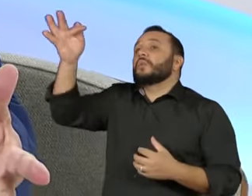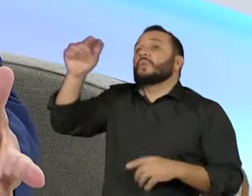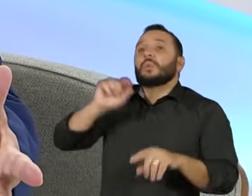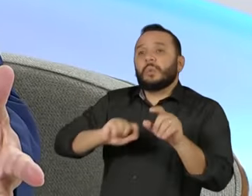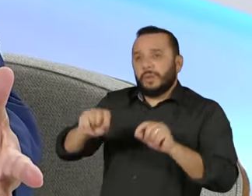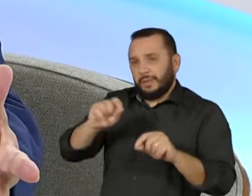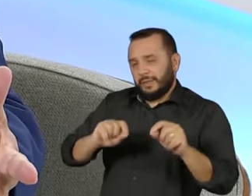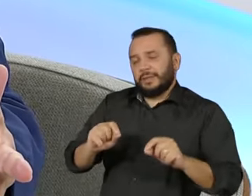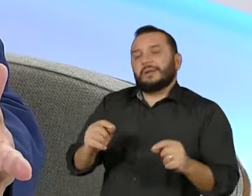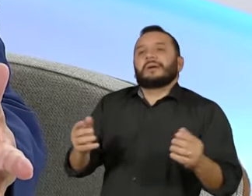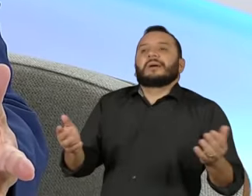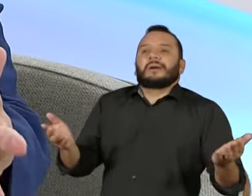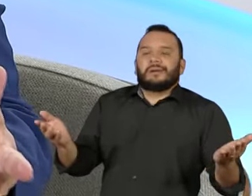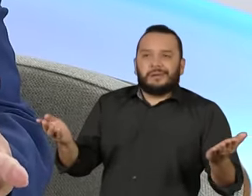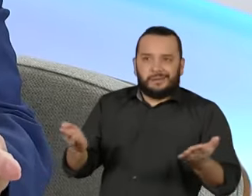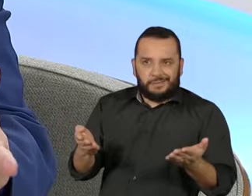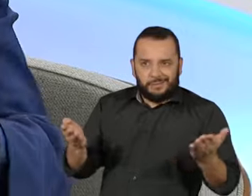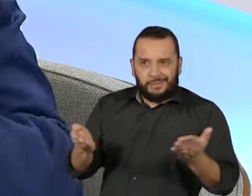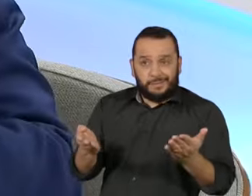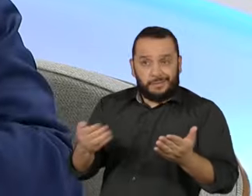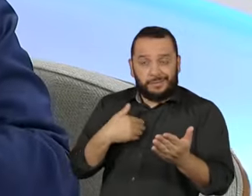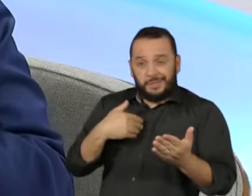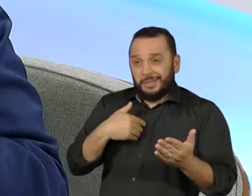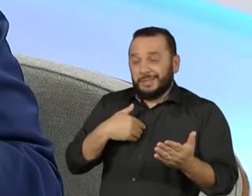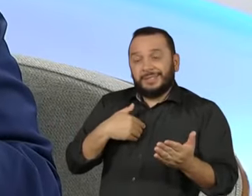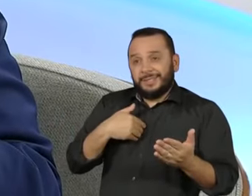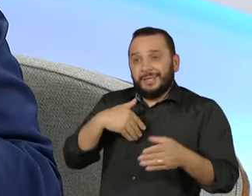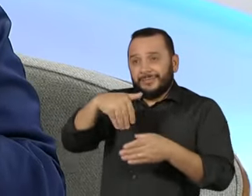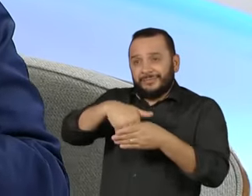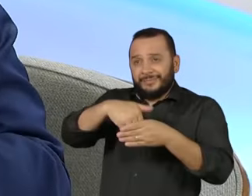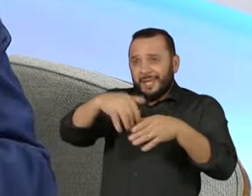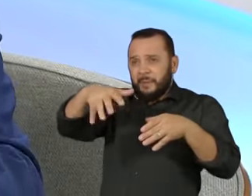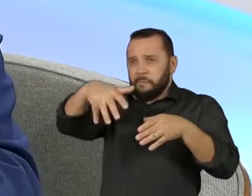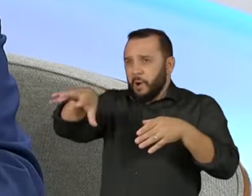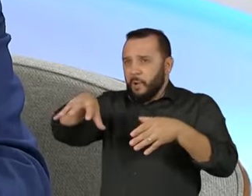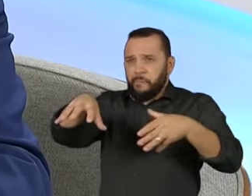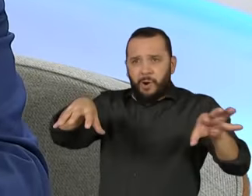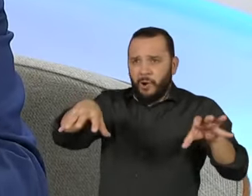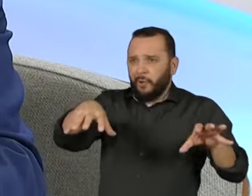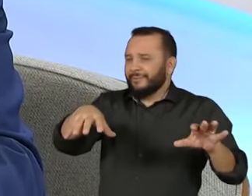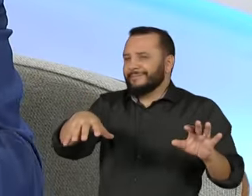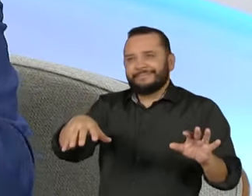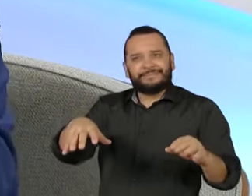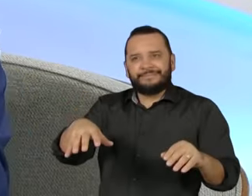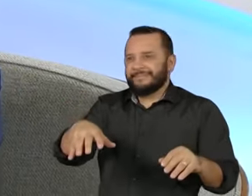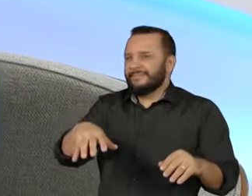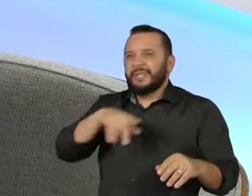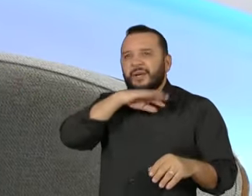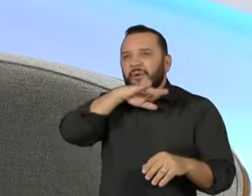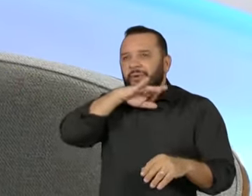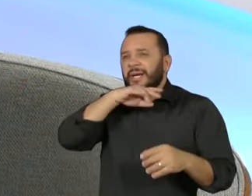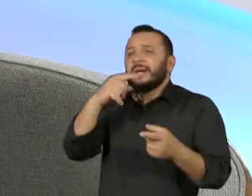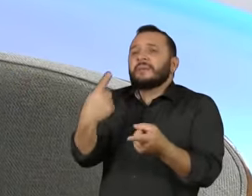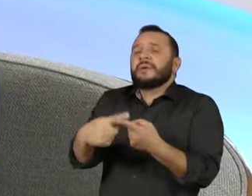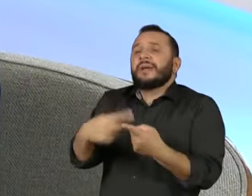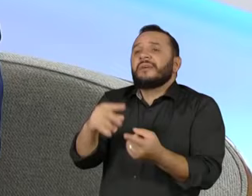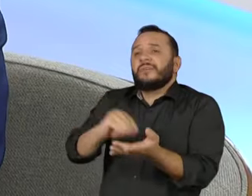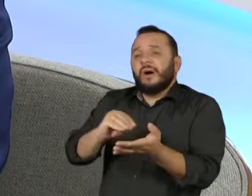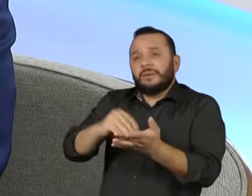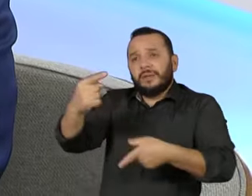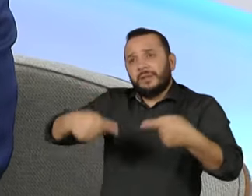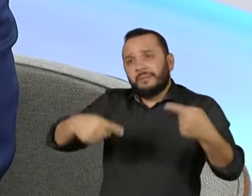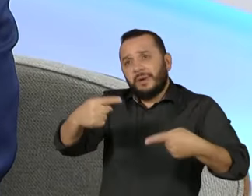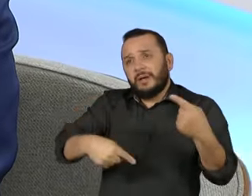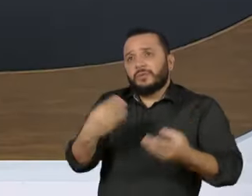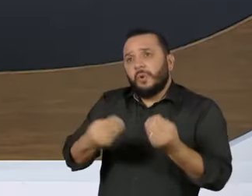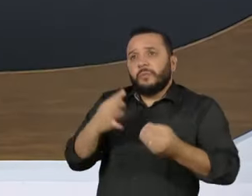campanha que nós temos polarizada não nos ajuda nisso, porque ela empobrece o debate sobre o presente e, principalmente, sobre o futuro do